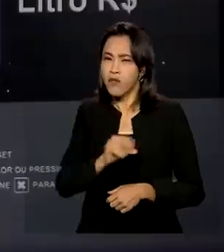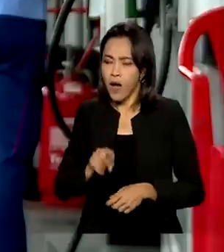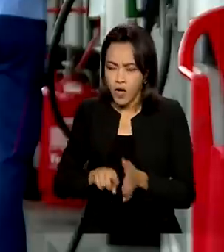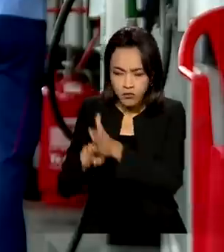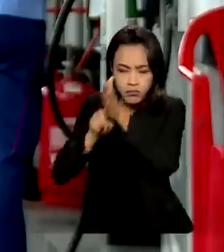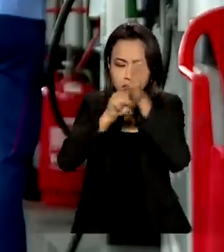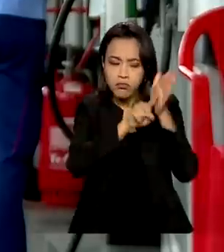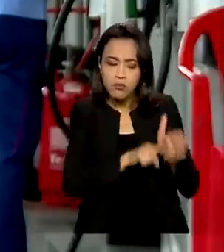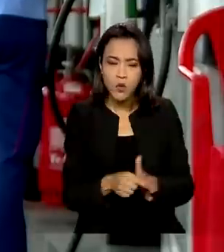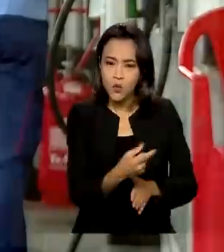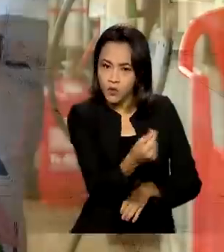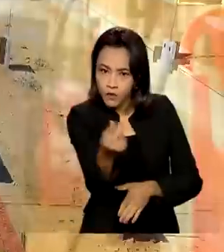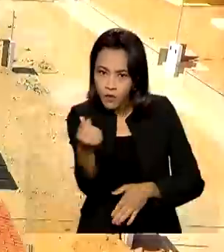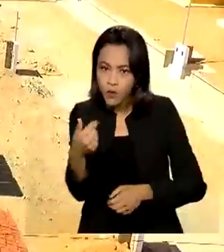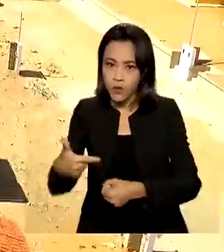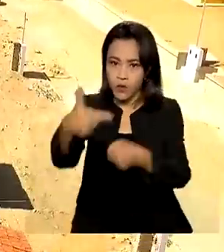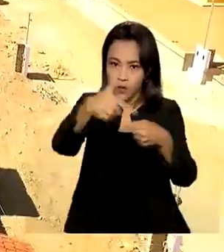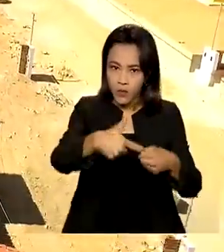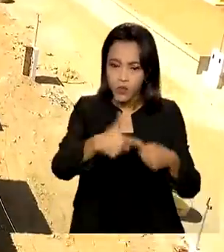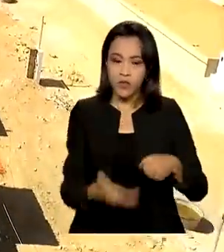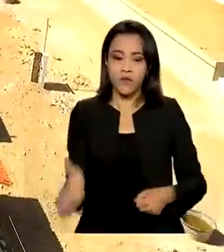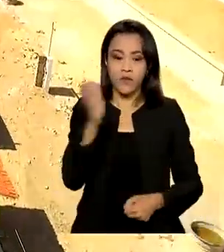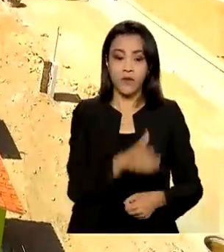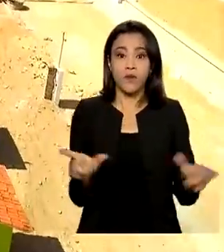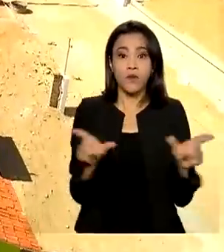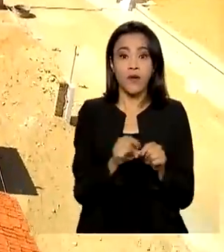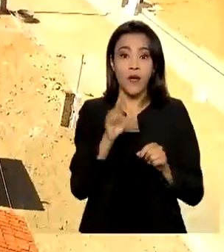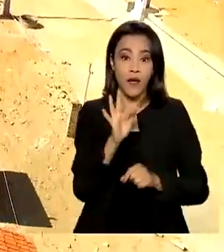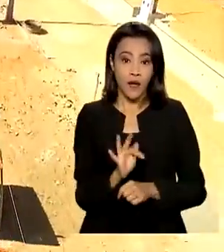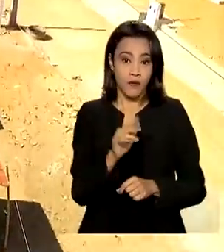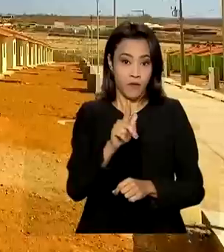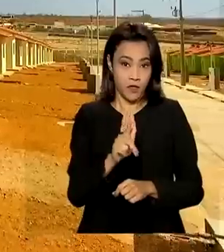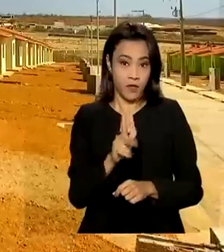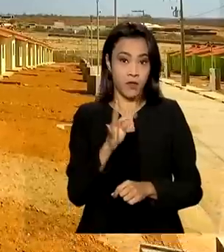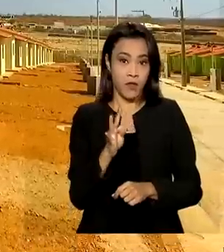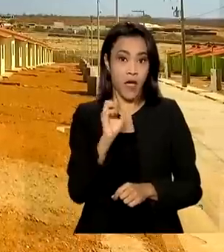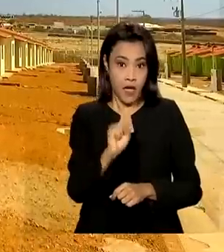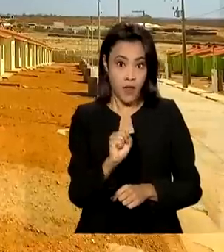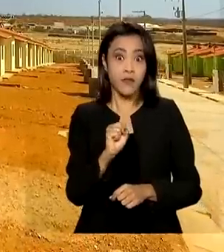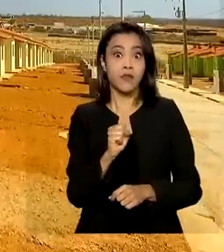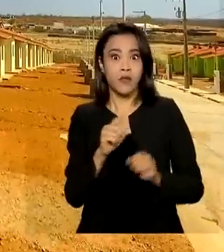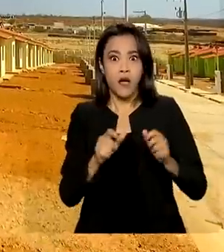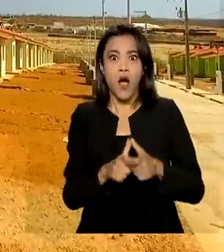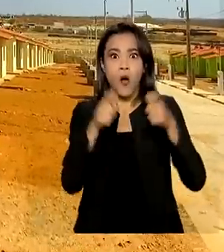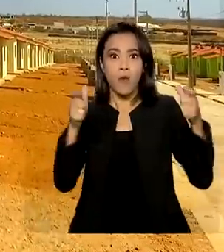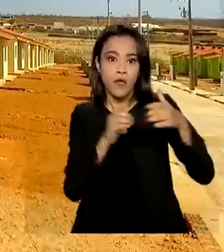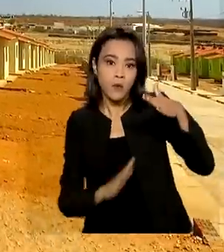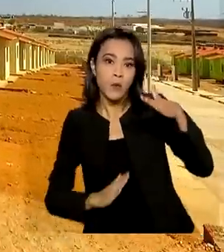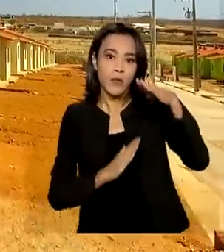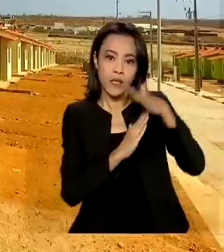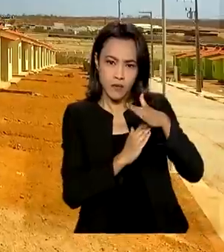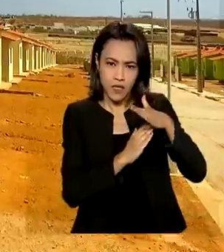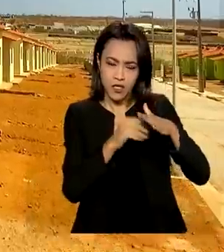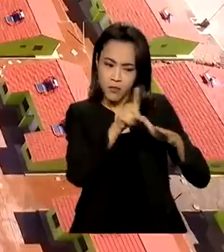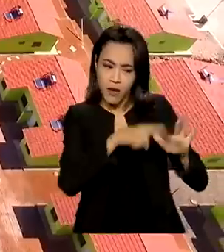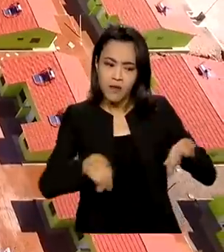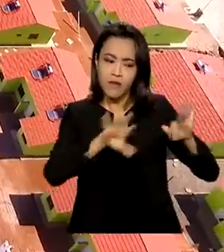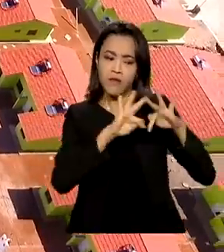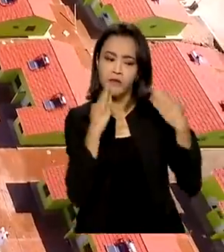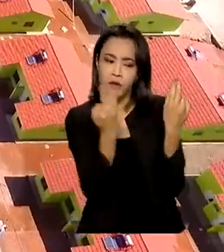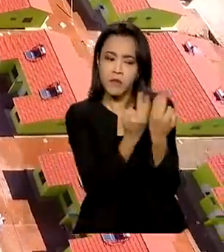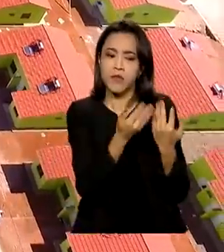combustíveis. FGTS amplia limite de teto para famílias de baixa renda e imóvel